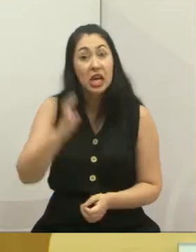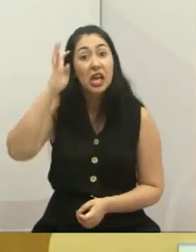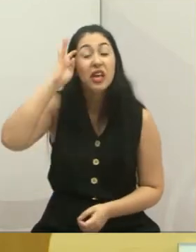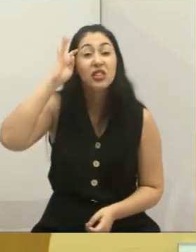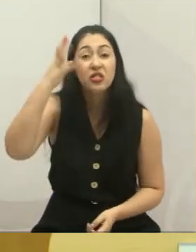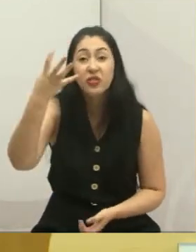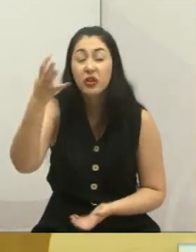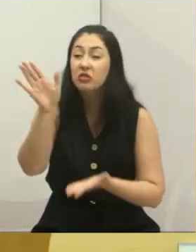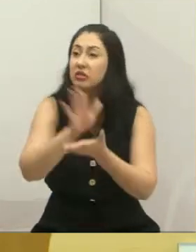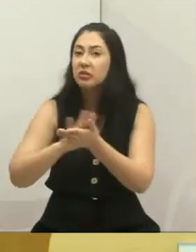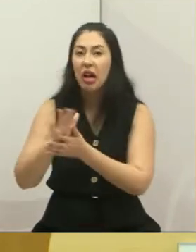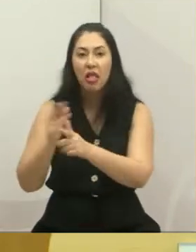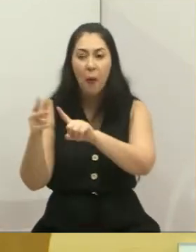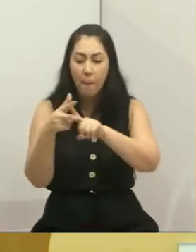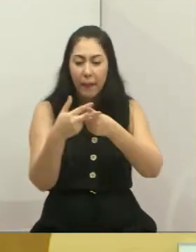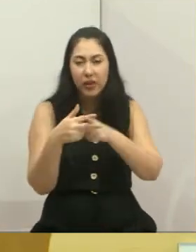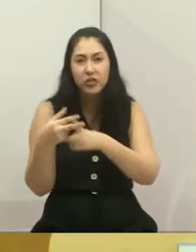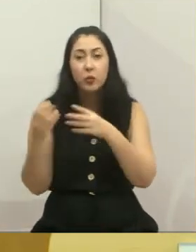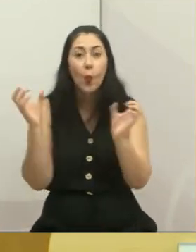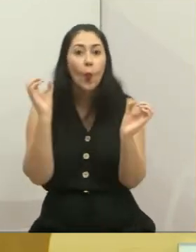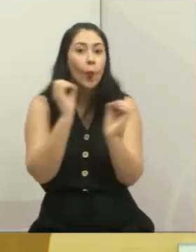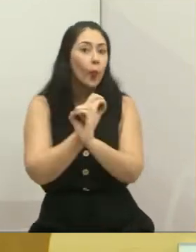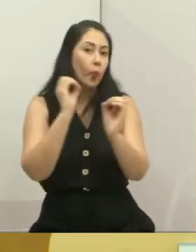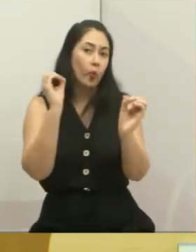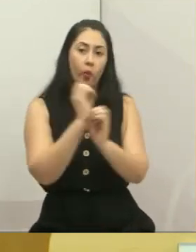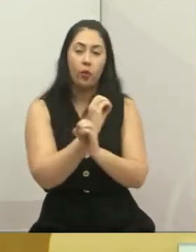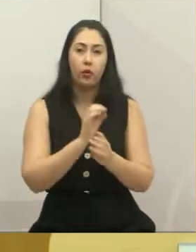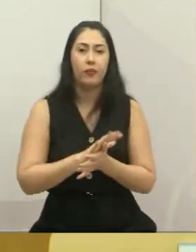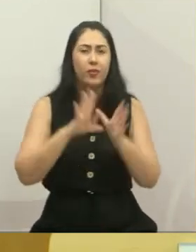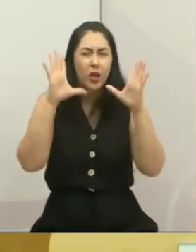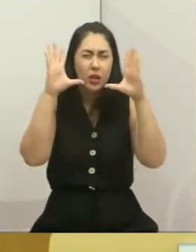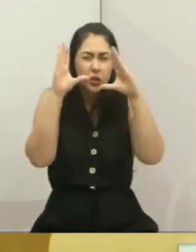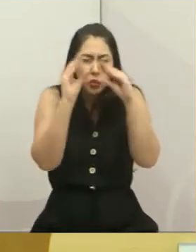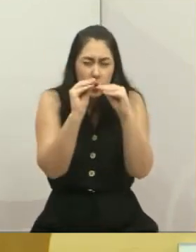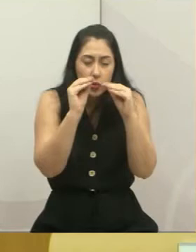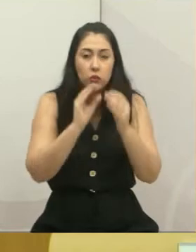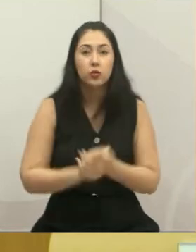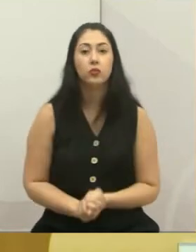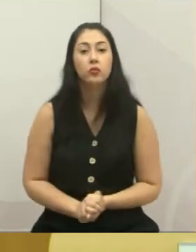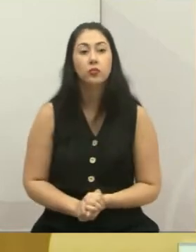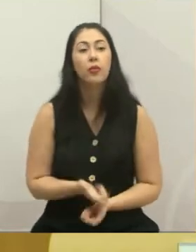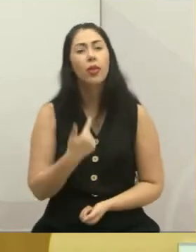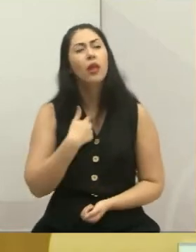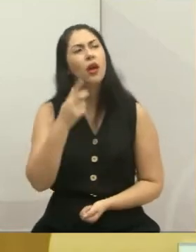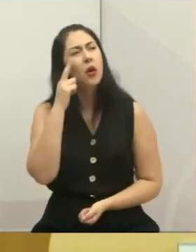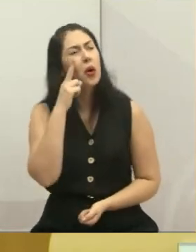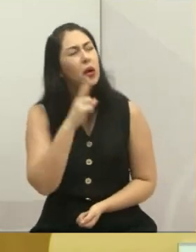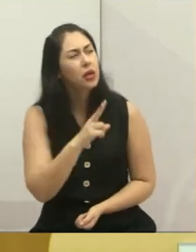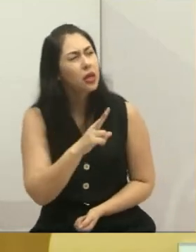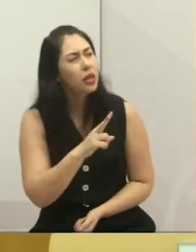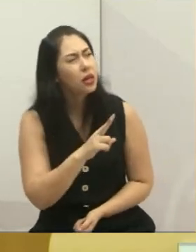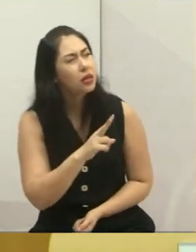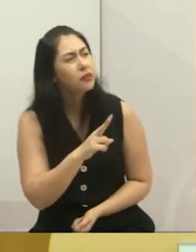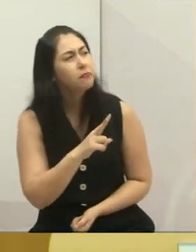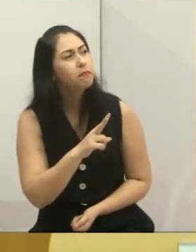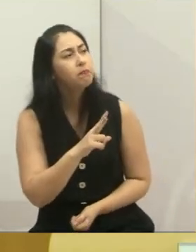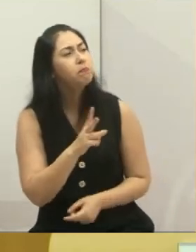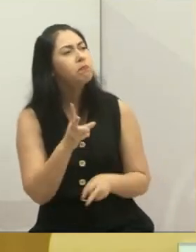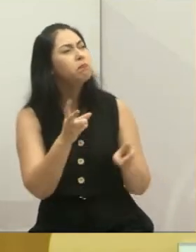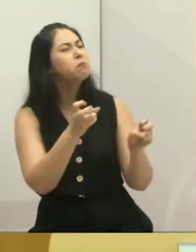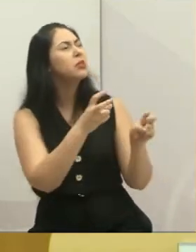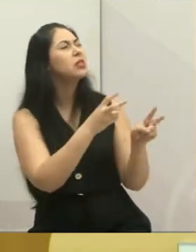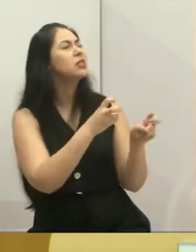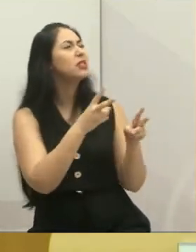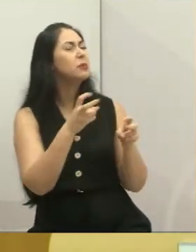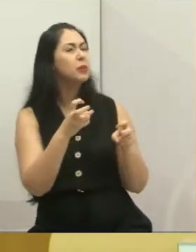fazer manutenção da iluminação. Eu passei na par da manhã do lado e estive vendo